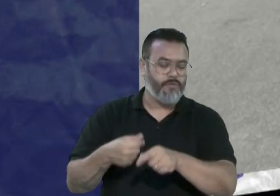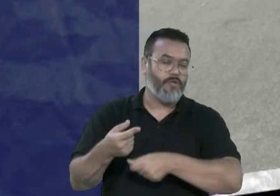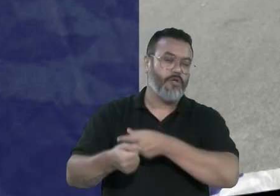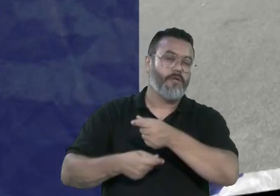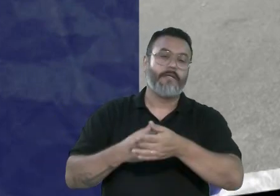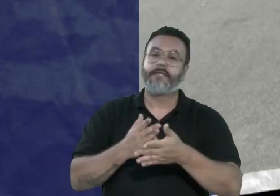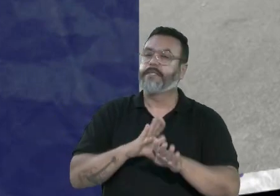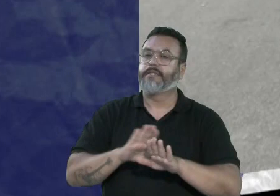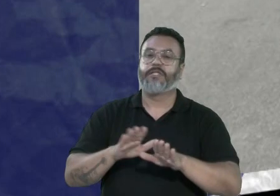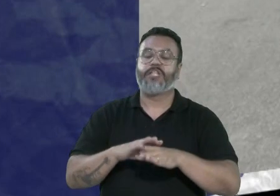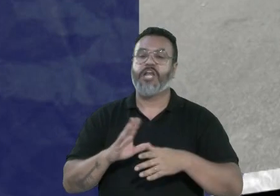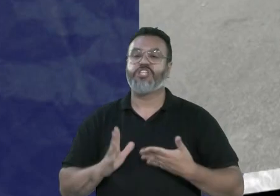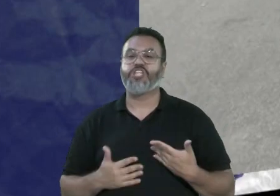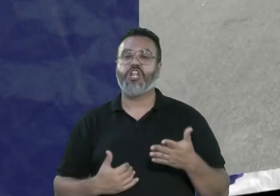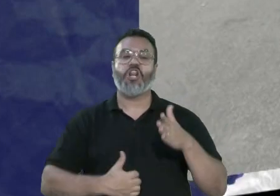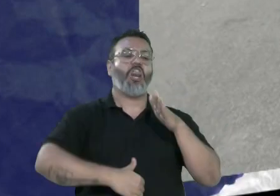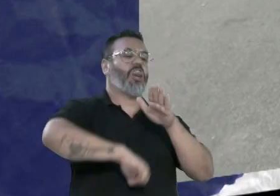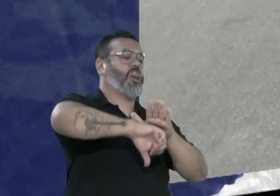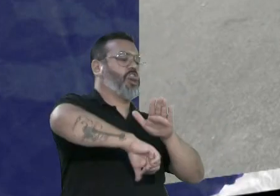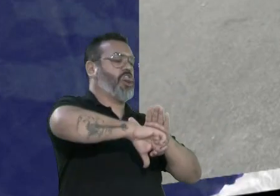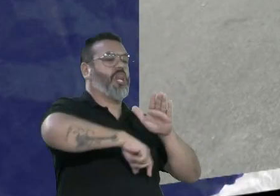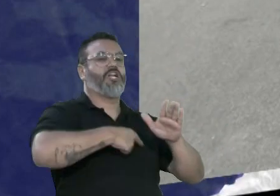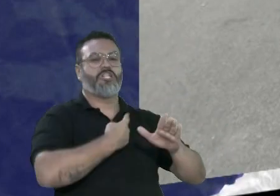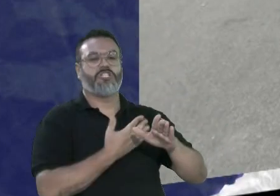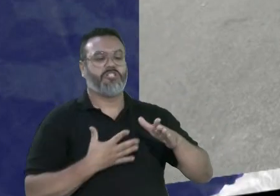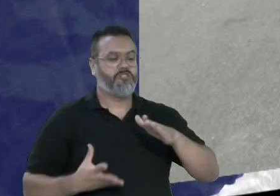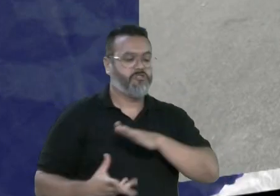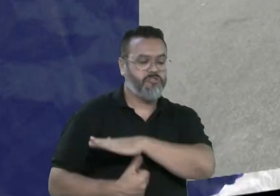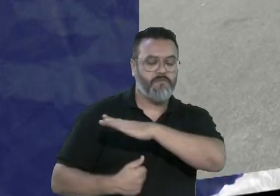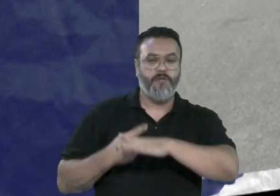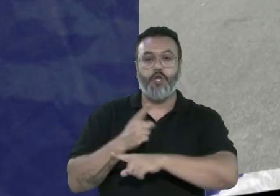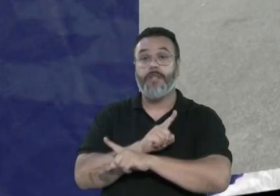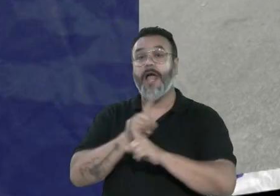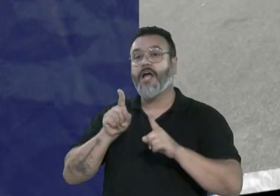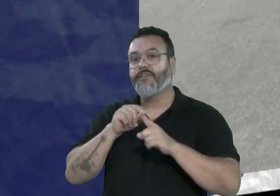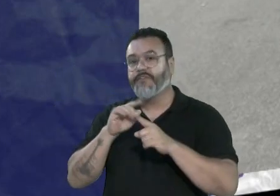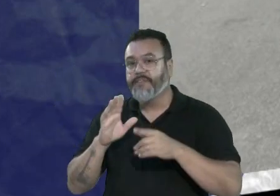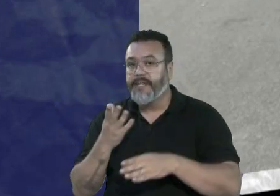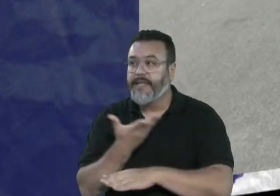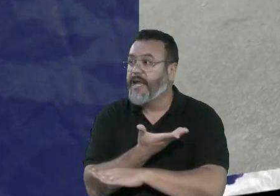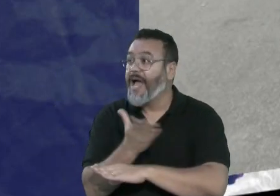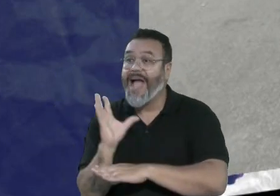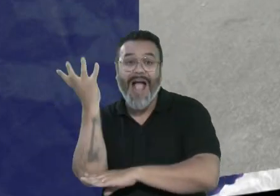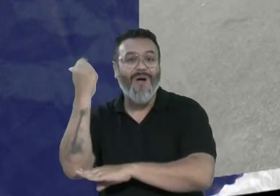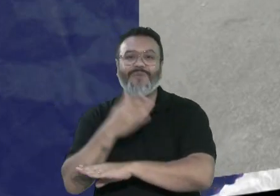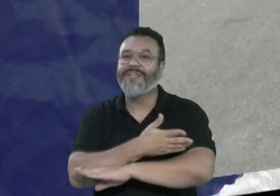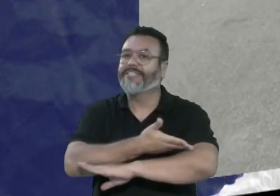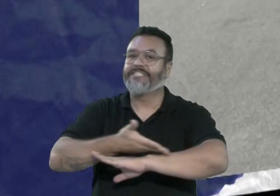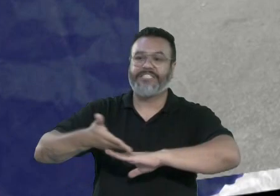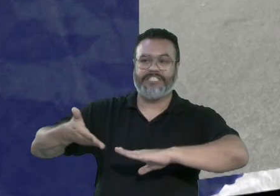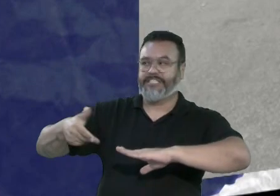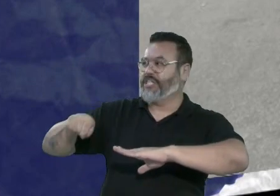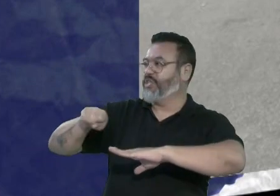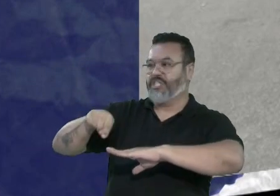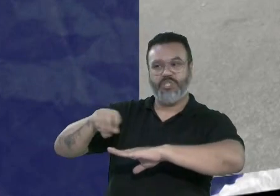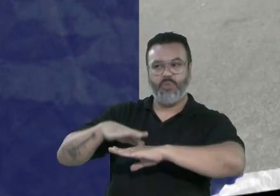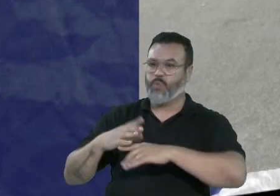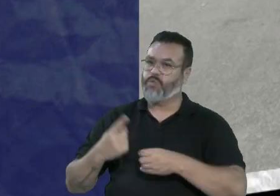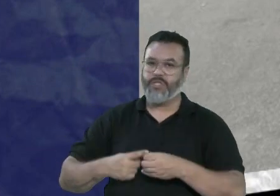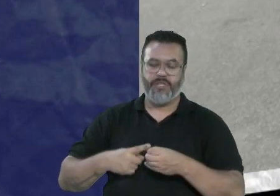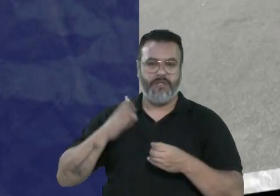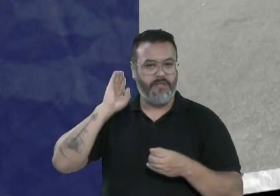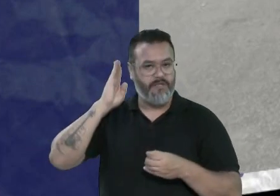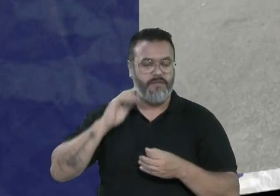comerciante como bandido, tá? A gente tem a bandidagem comendo solta na nossa cidade. Se tiver que invadir algum lugar,